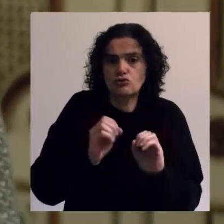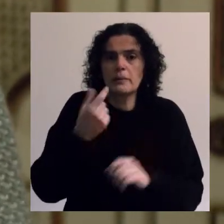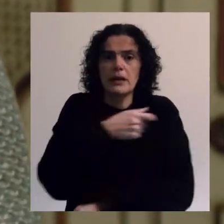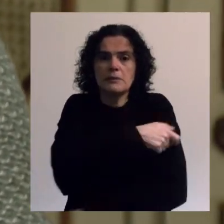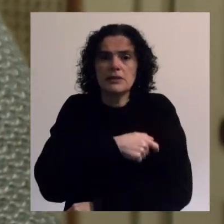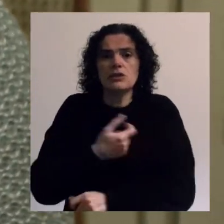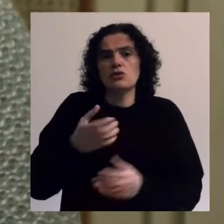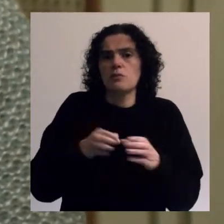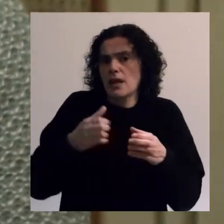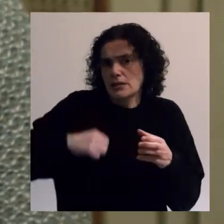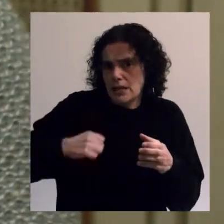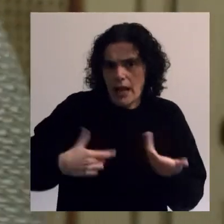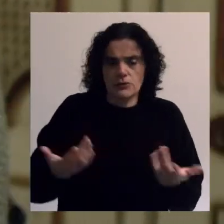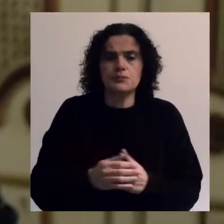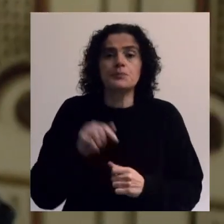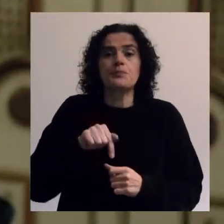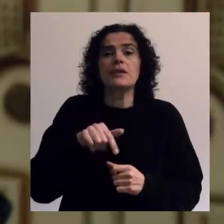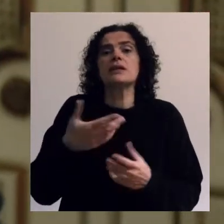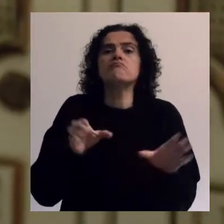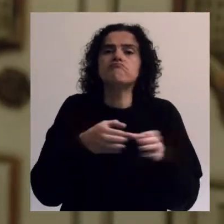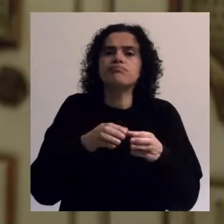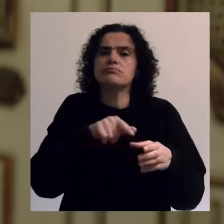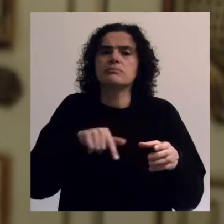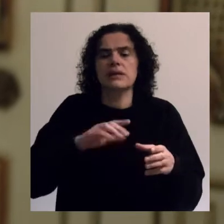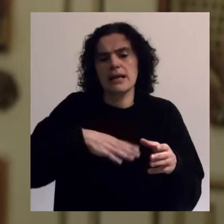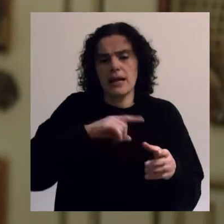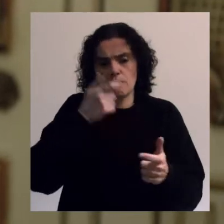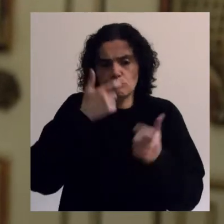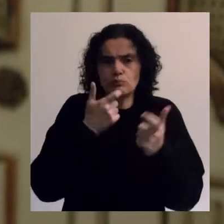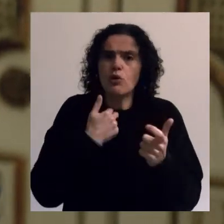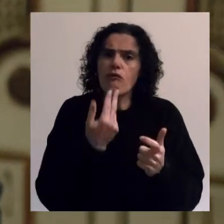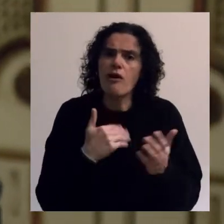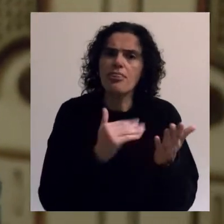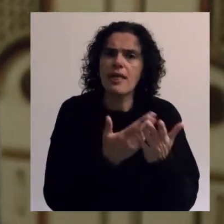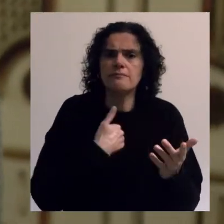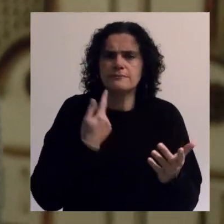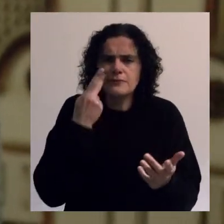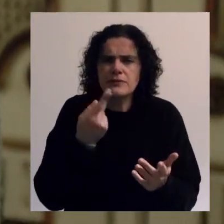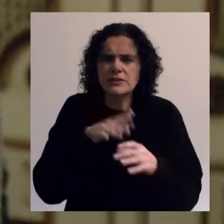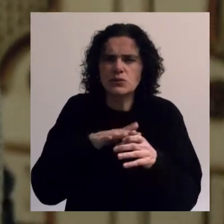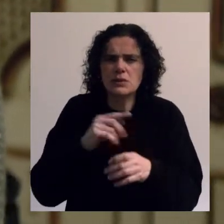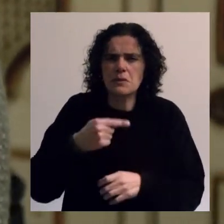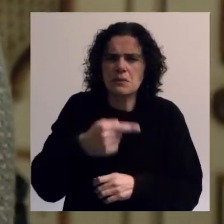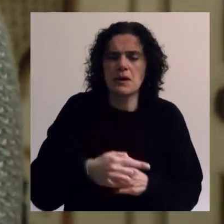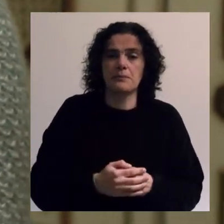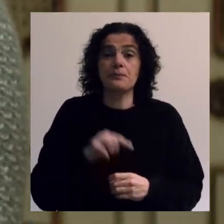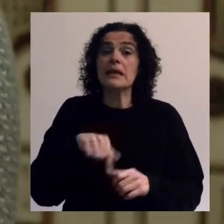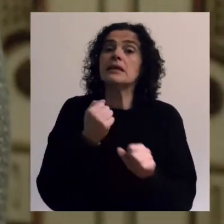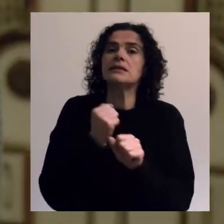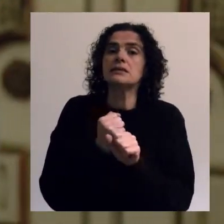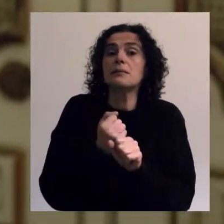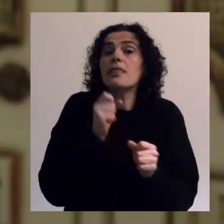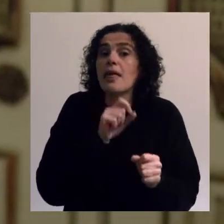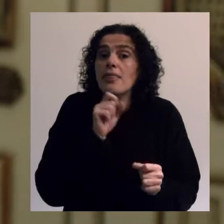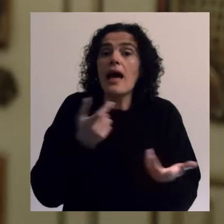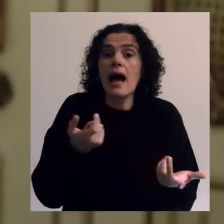representantes das comunidades xianas. Nestes Conselhos, queremos dar voz às pessoas que vivenciam diariamente estas situações. Este